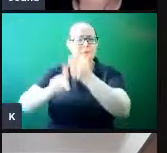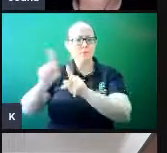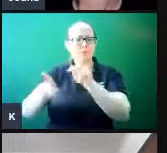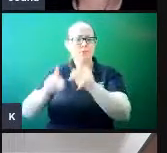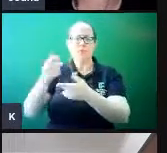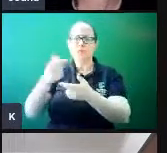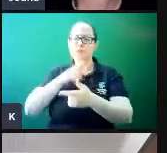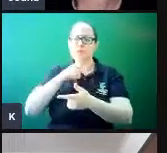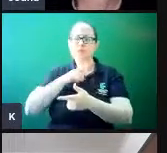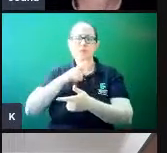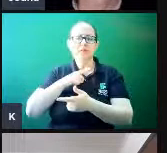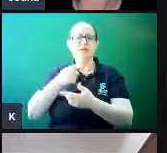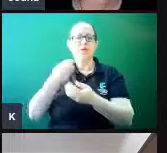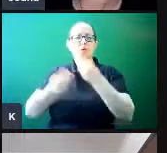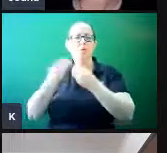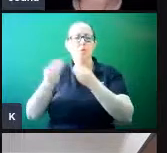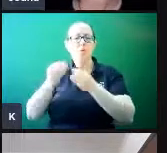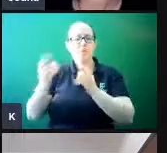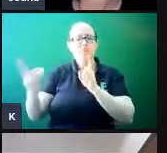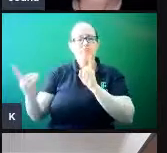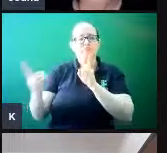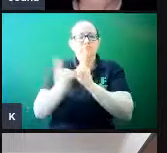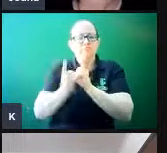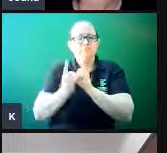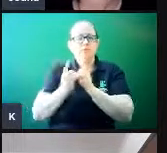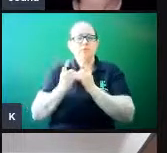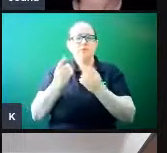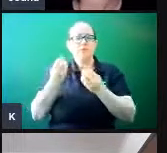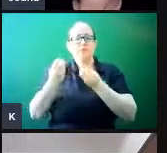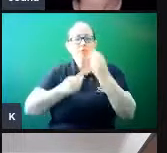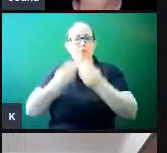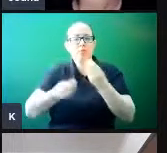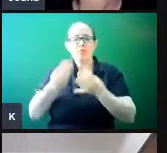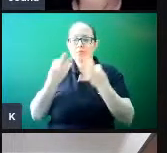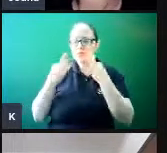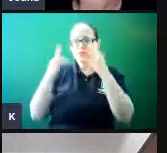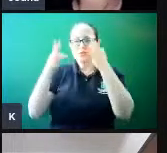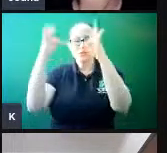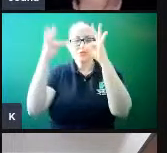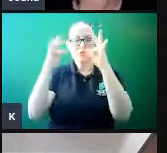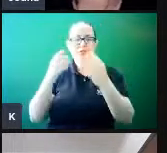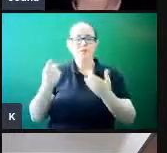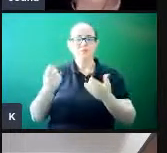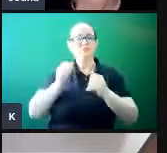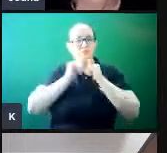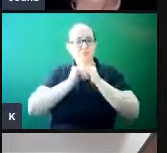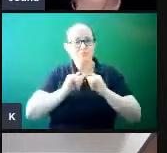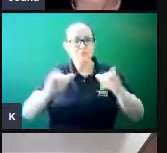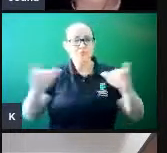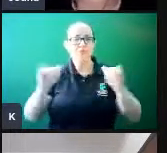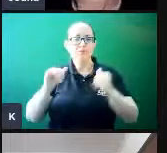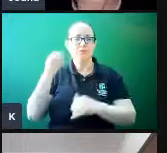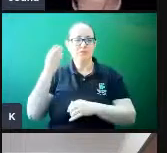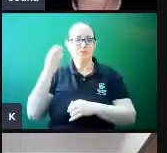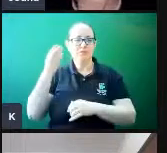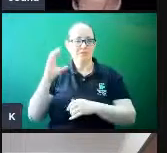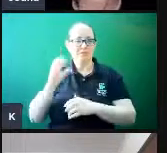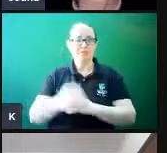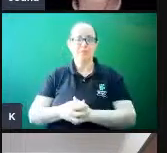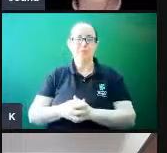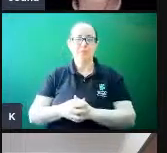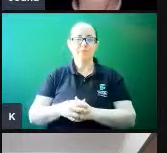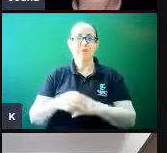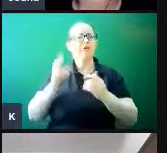tecnologia por meio da promoção de atividades de divulgação científica. Todos os anos, o evento é realizado